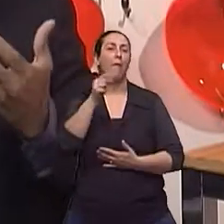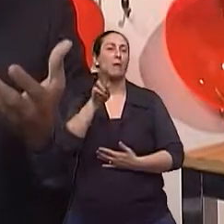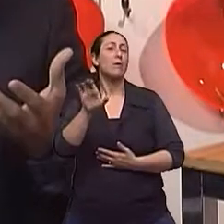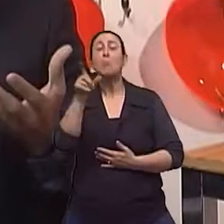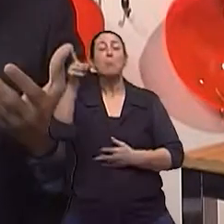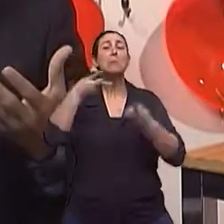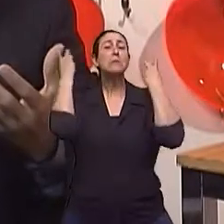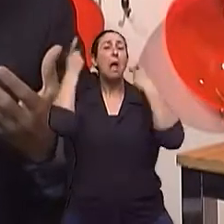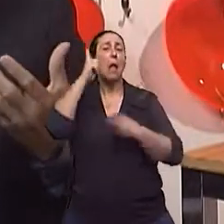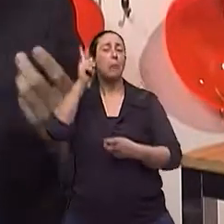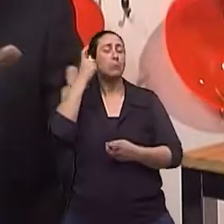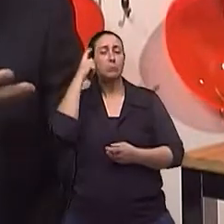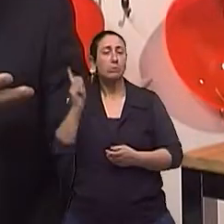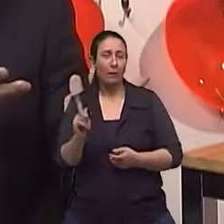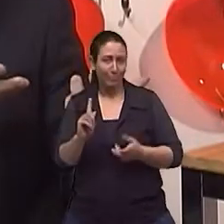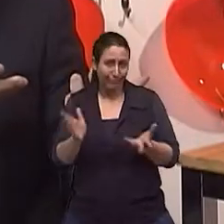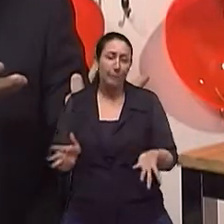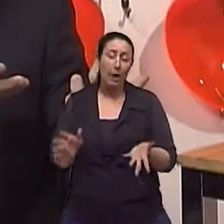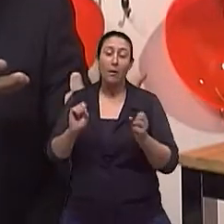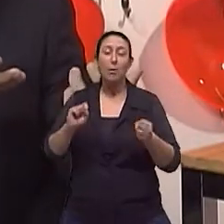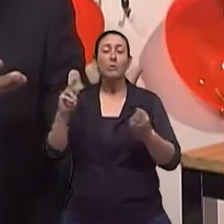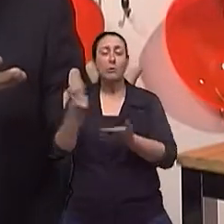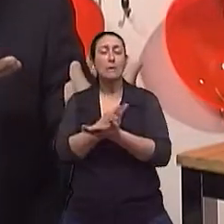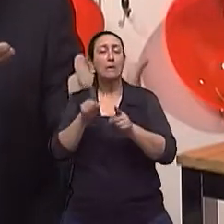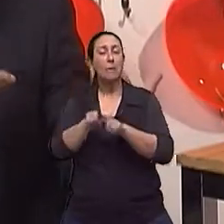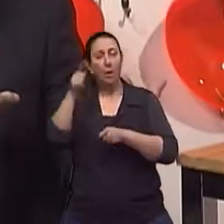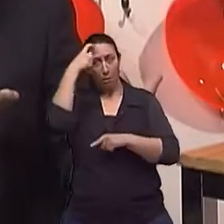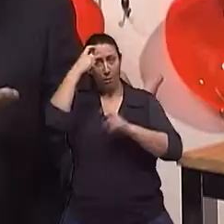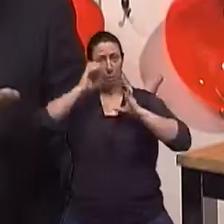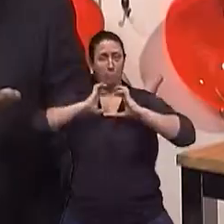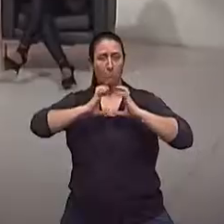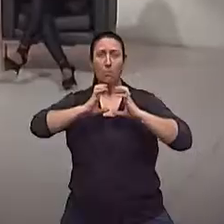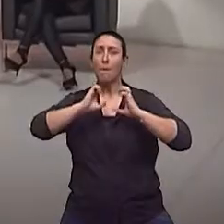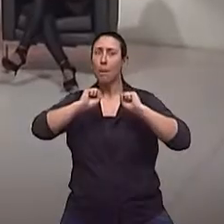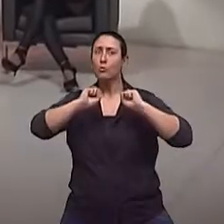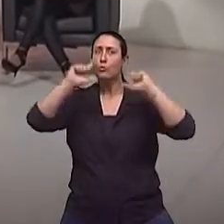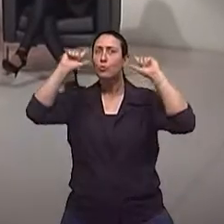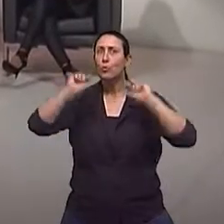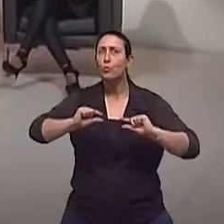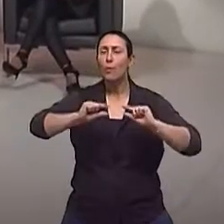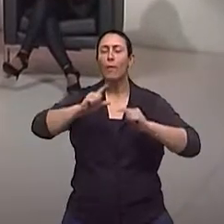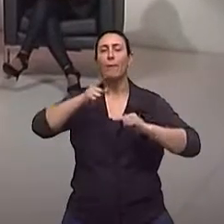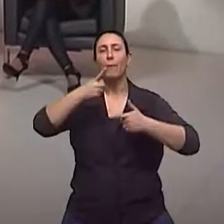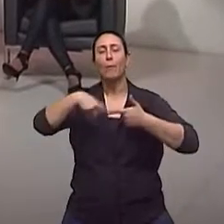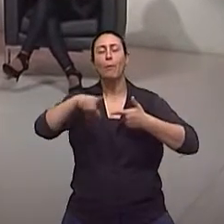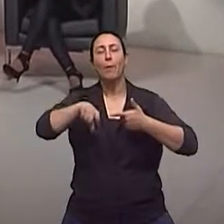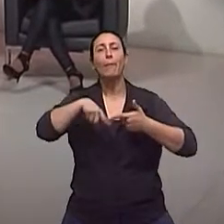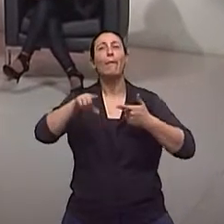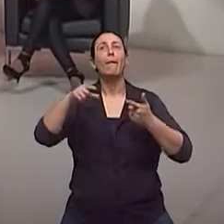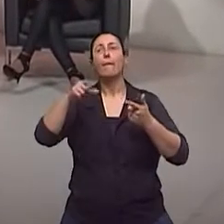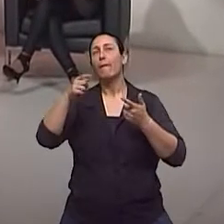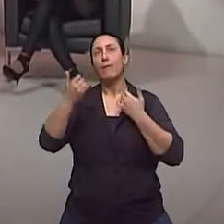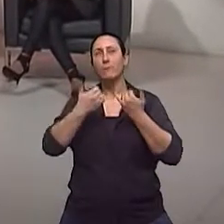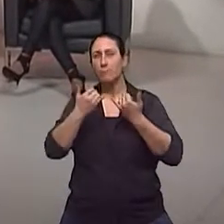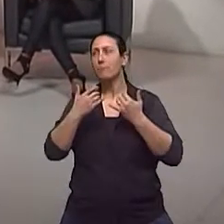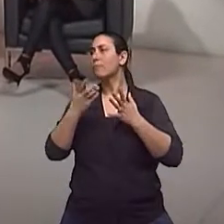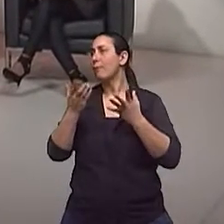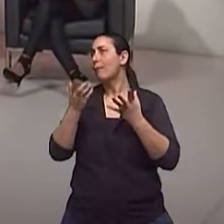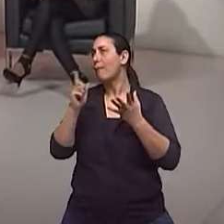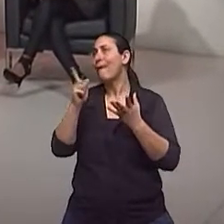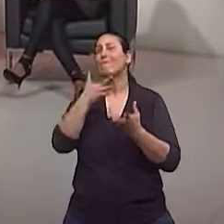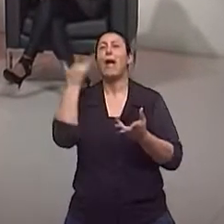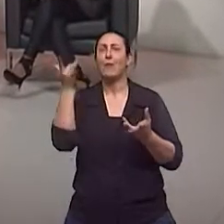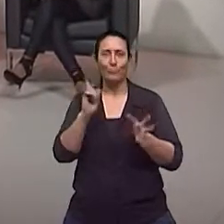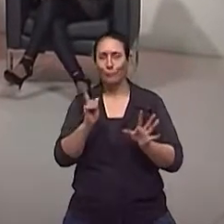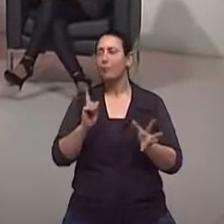E essa mesma doença no cérebro também vai causar diminuição da atenção. Claro. Então, o assunto não é simples. Claro. Doutor, mas eu quero